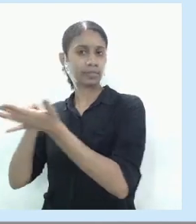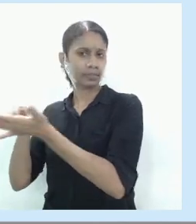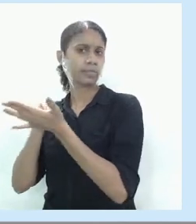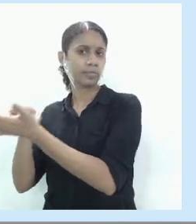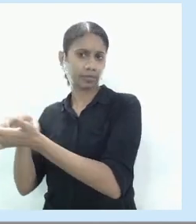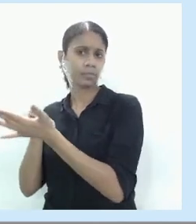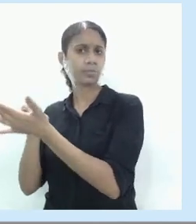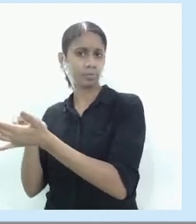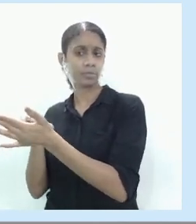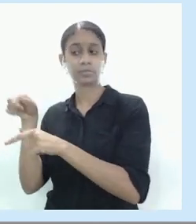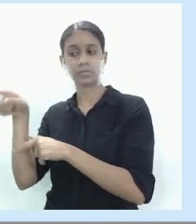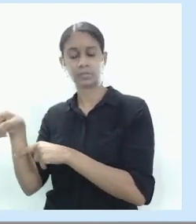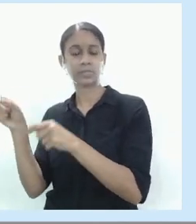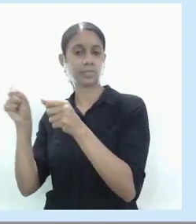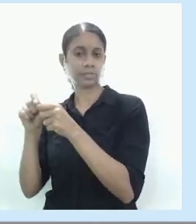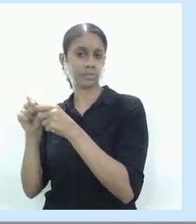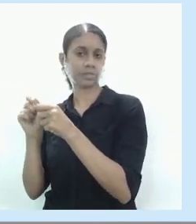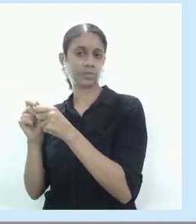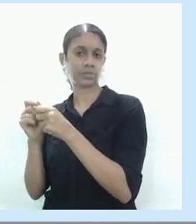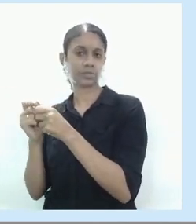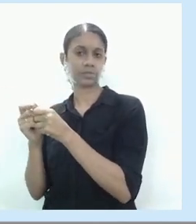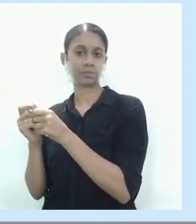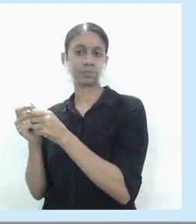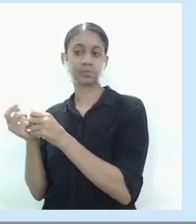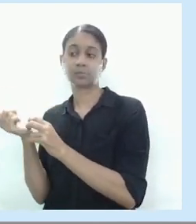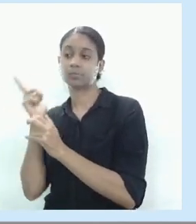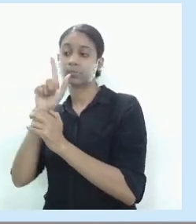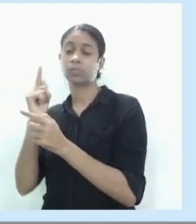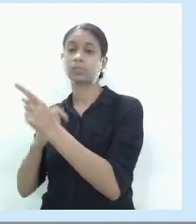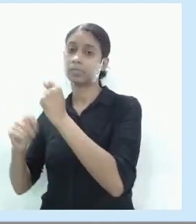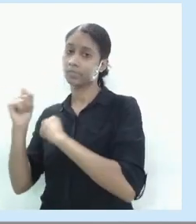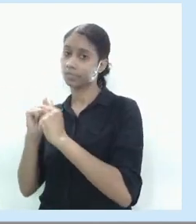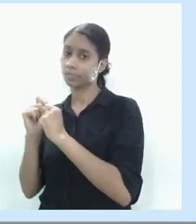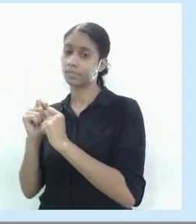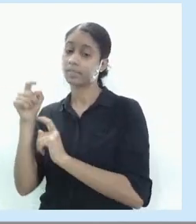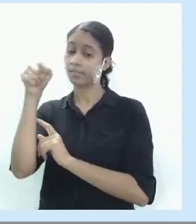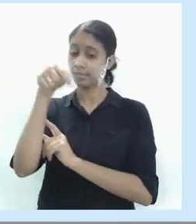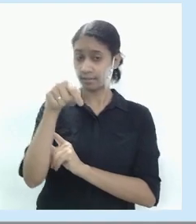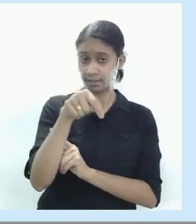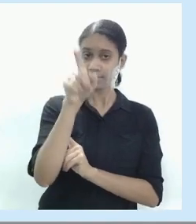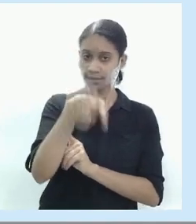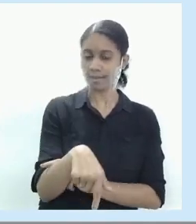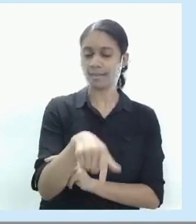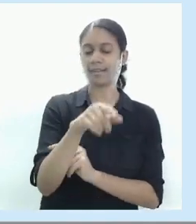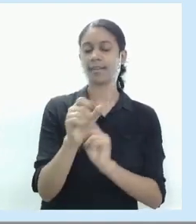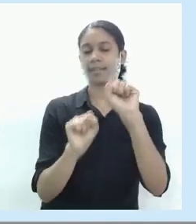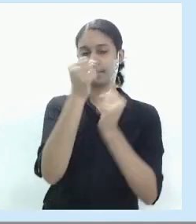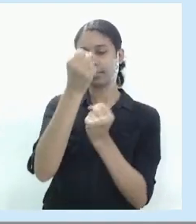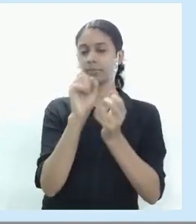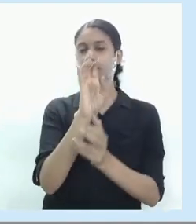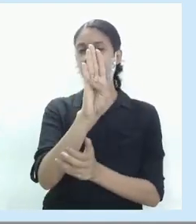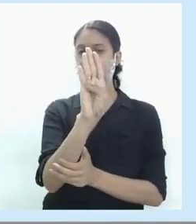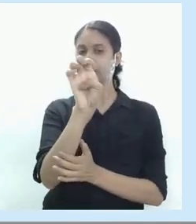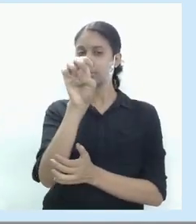equipamentos ela vai gerar capital. Então, isso é uma indústria de bens de capital. Então,